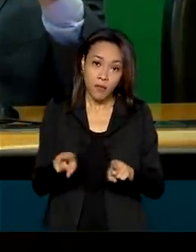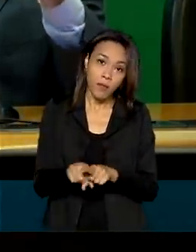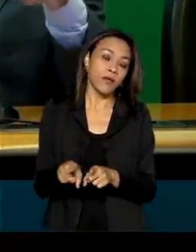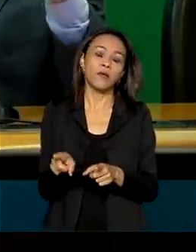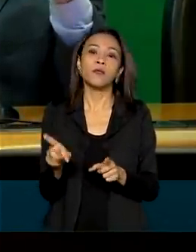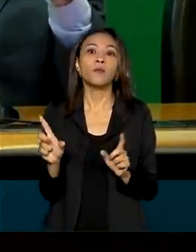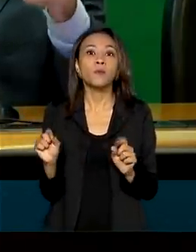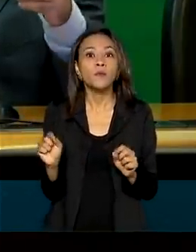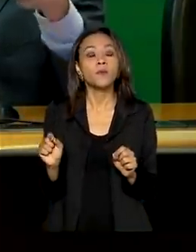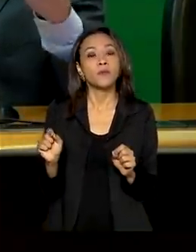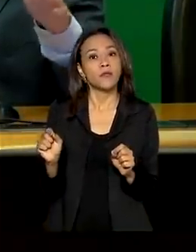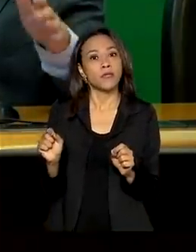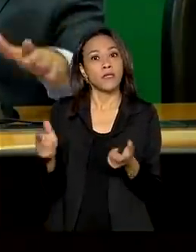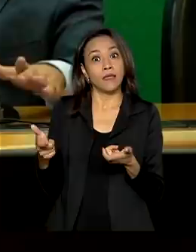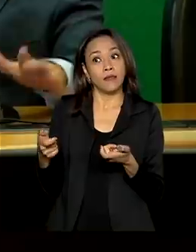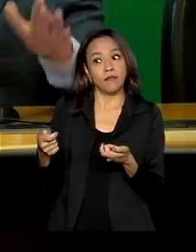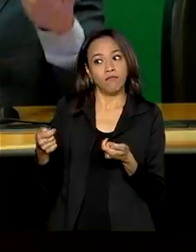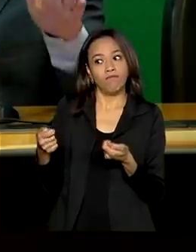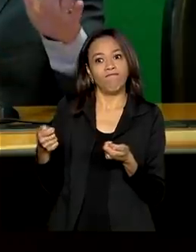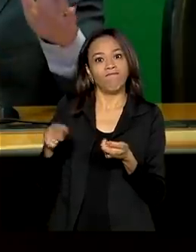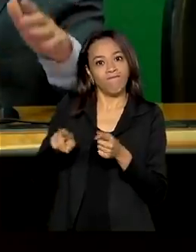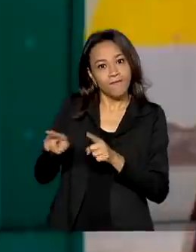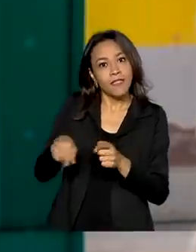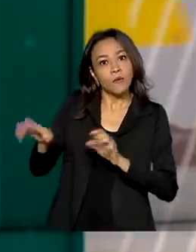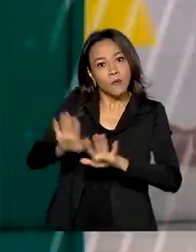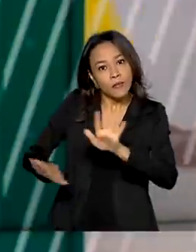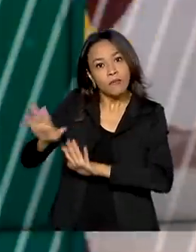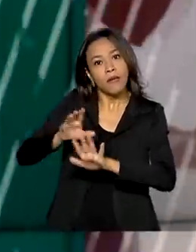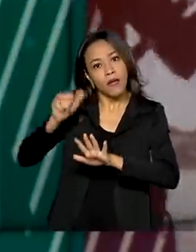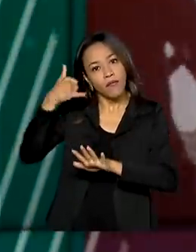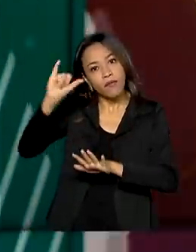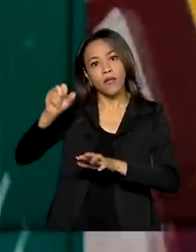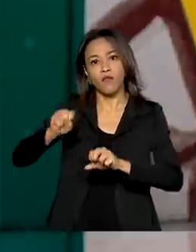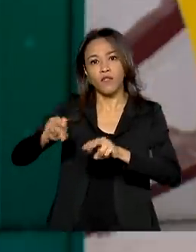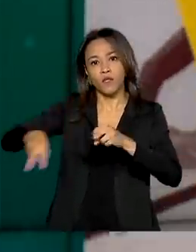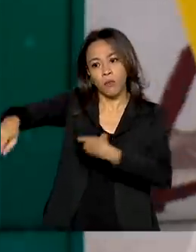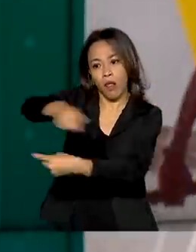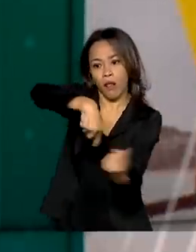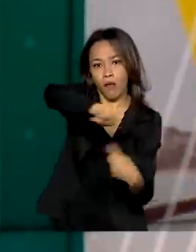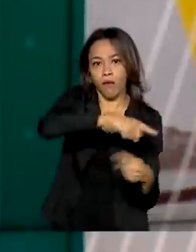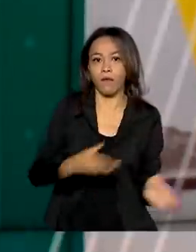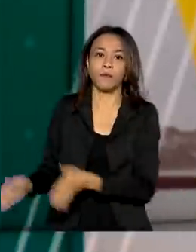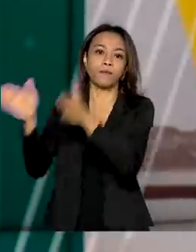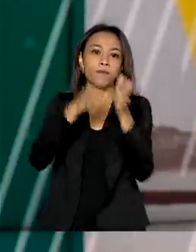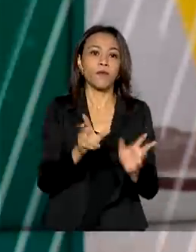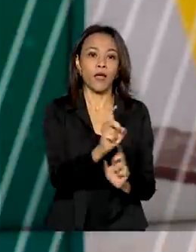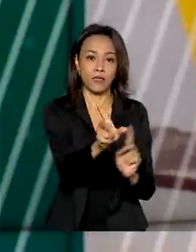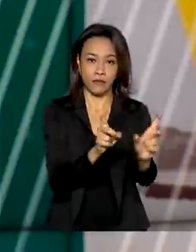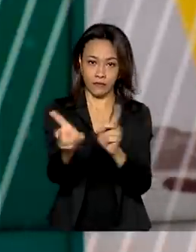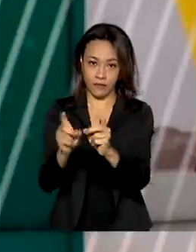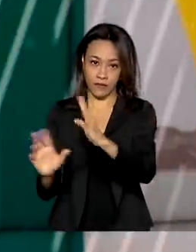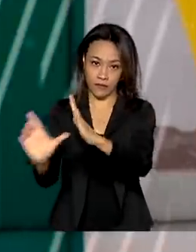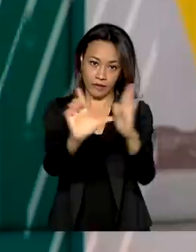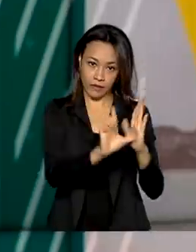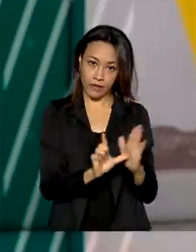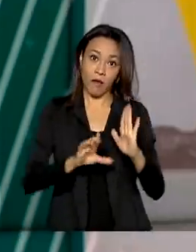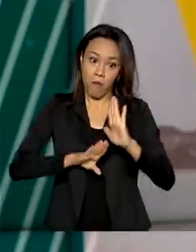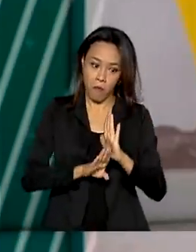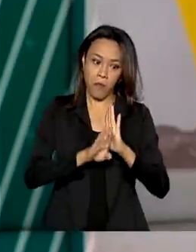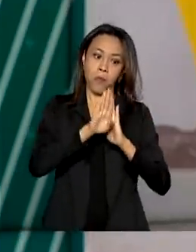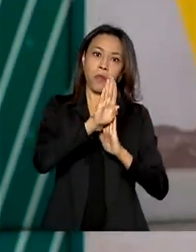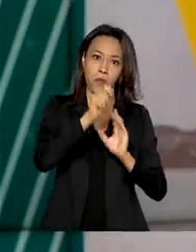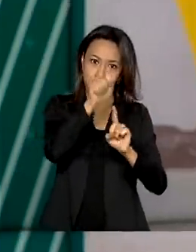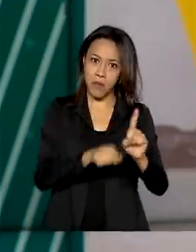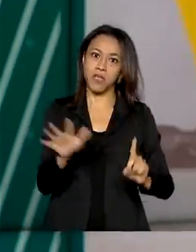que diminuem a circulação do vírus. As vendas do comércio varejista tiveram alta em fevereiro. Esse é o